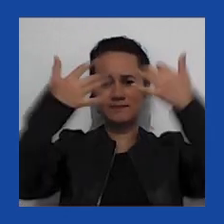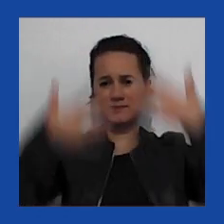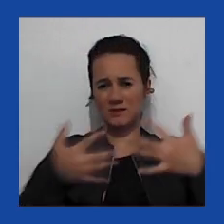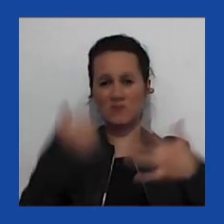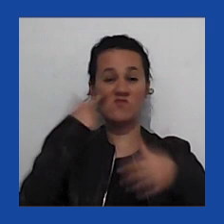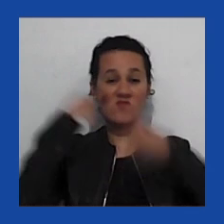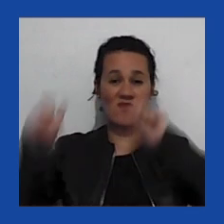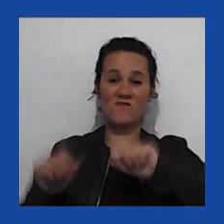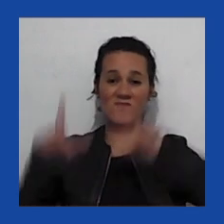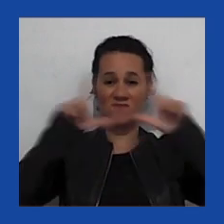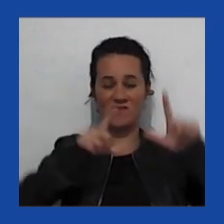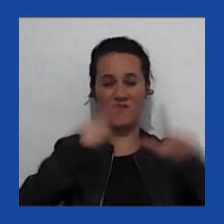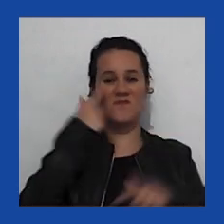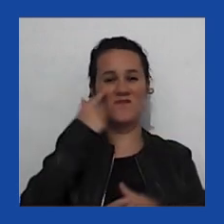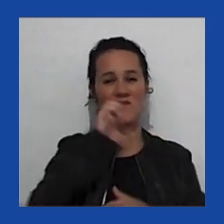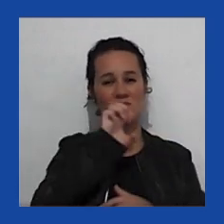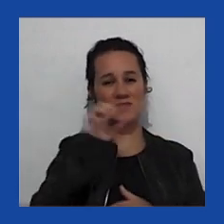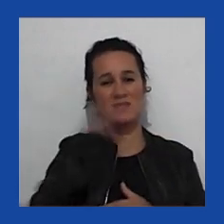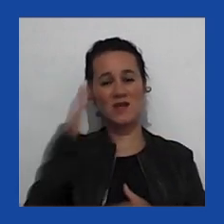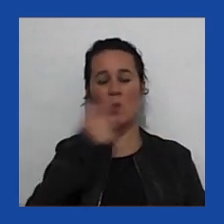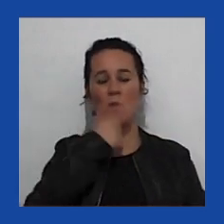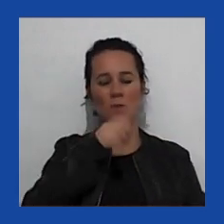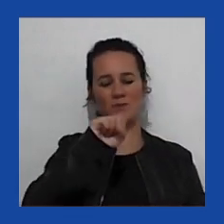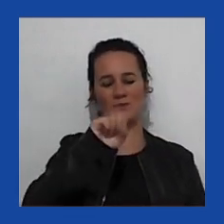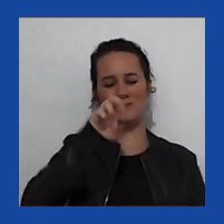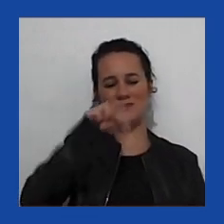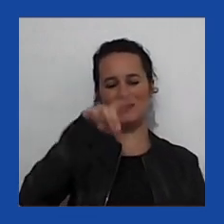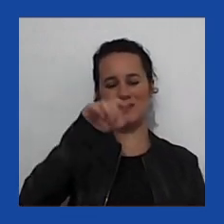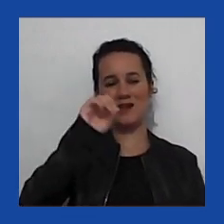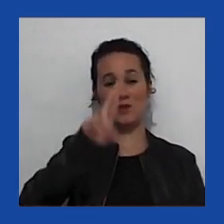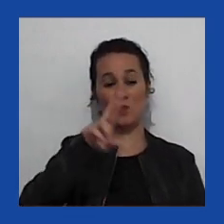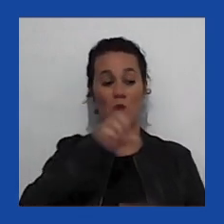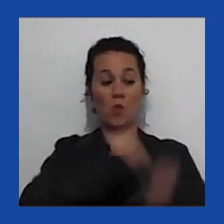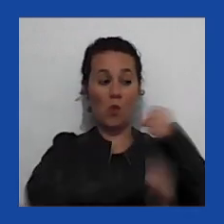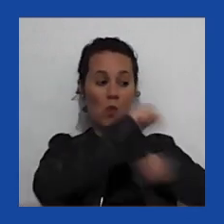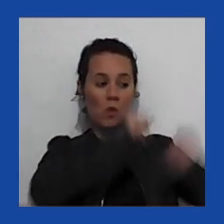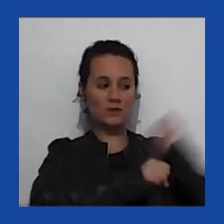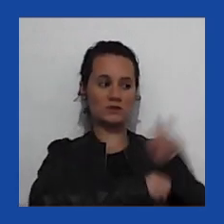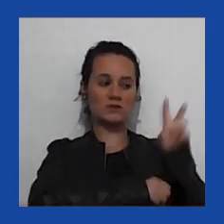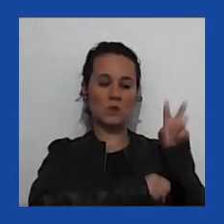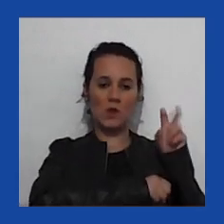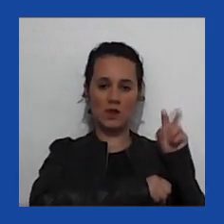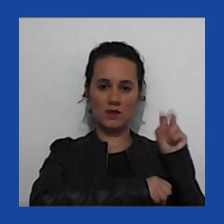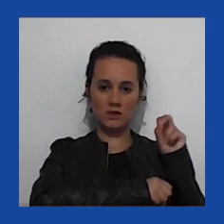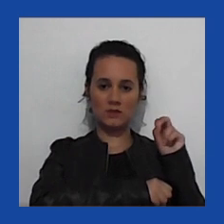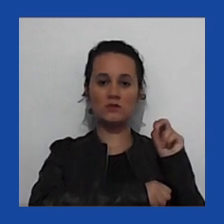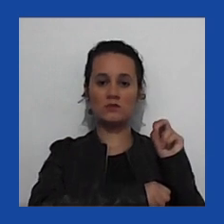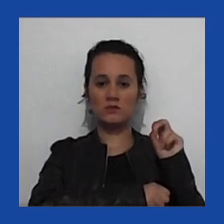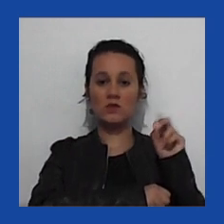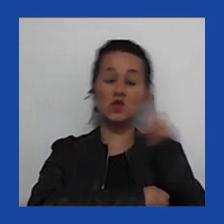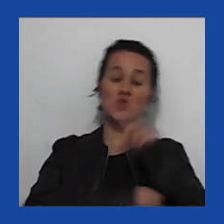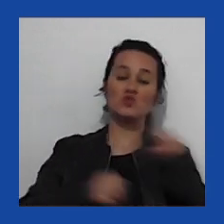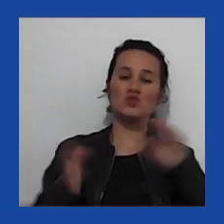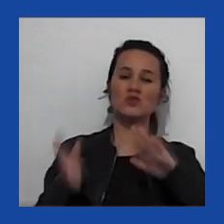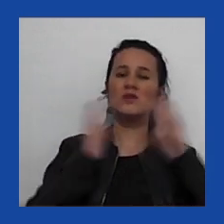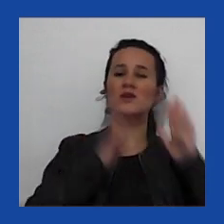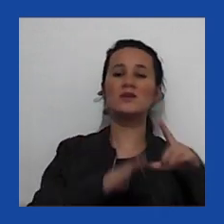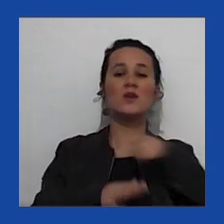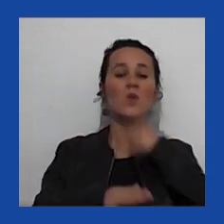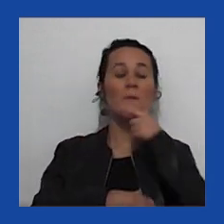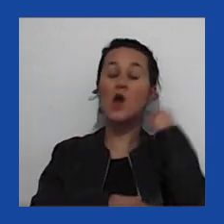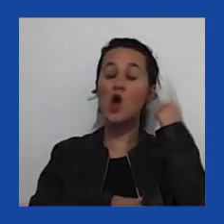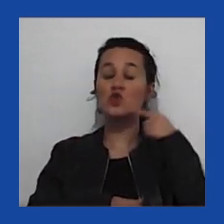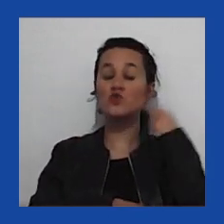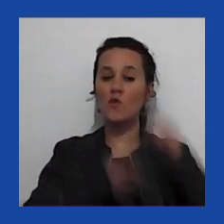Ao lado esquerdo é o senador Joseph McCarthy, dos anos 50. Ao lado dele, ao lado direito, é o advogado